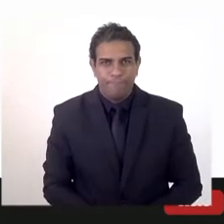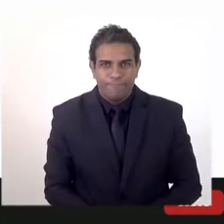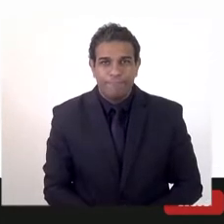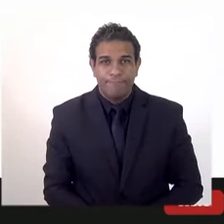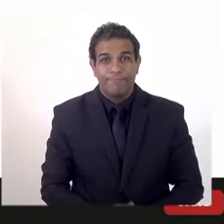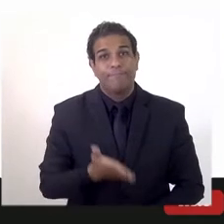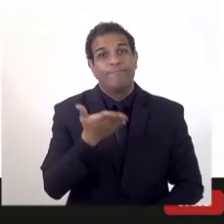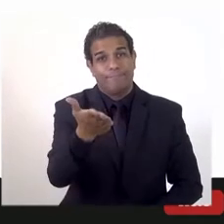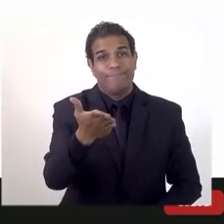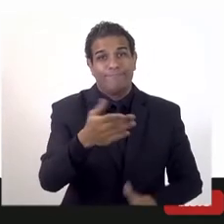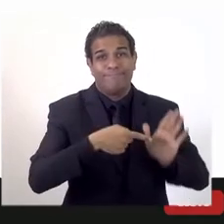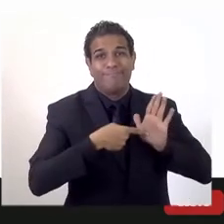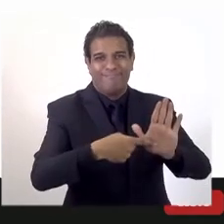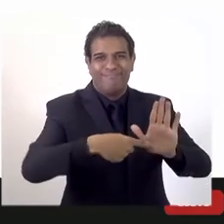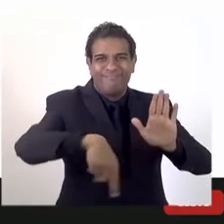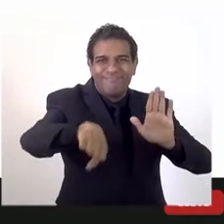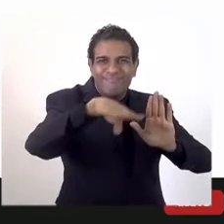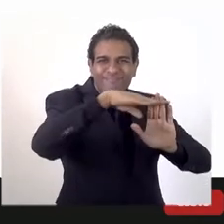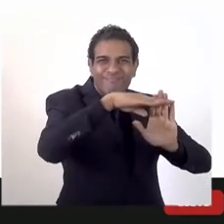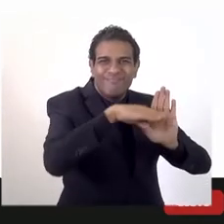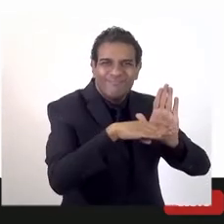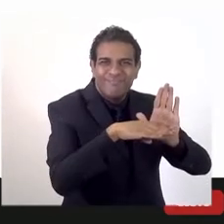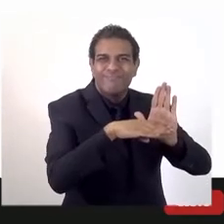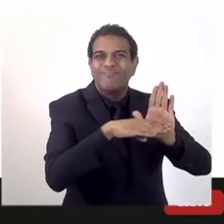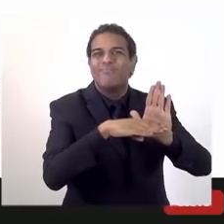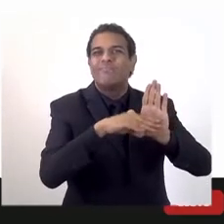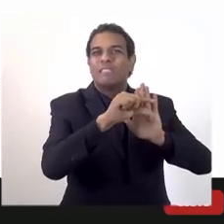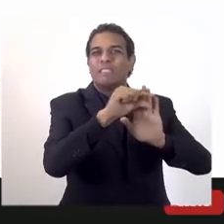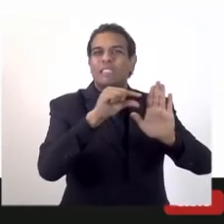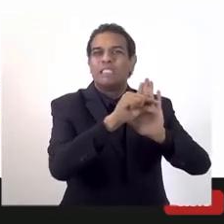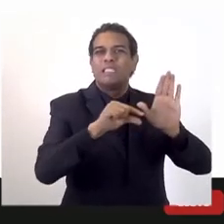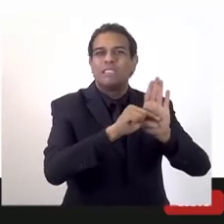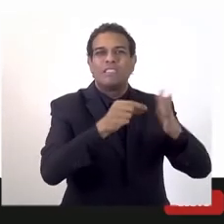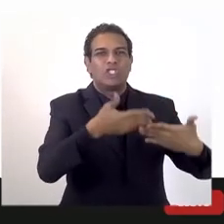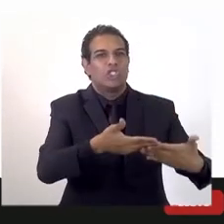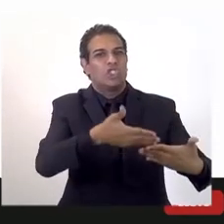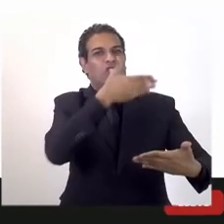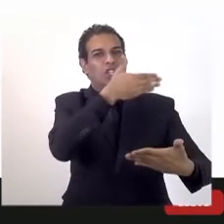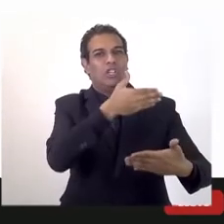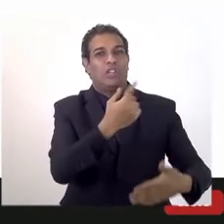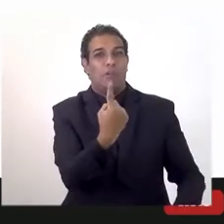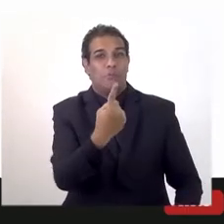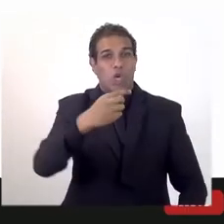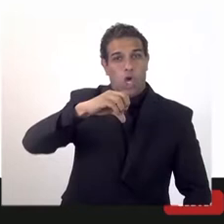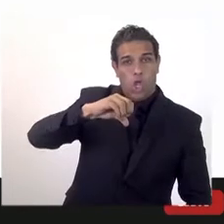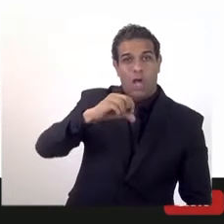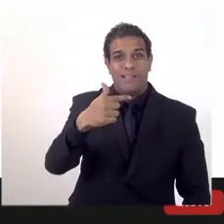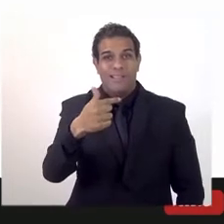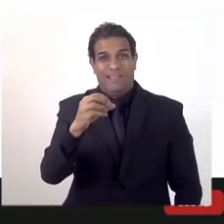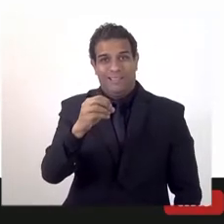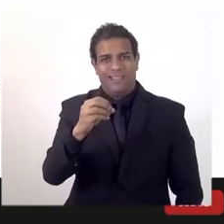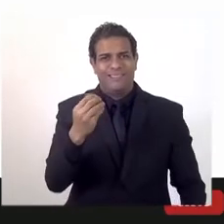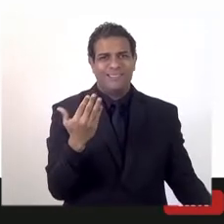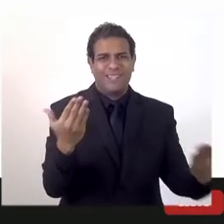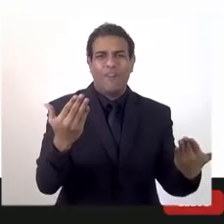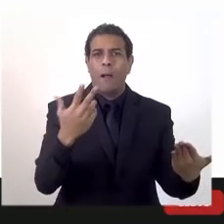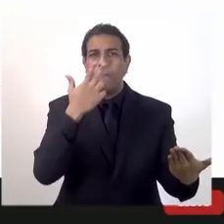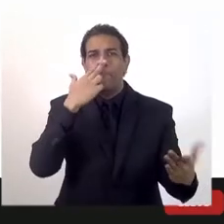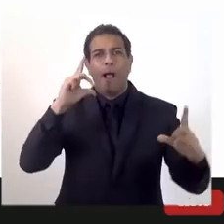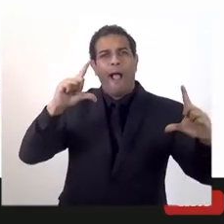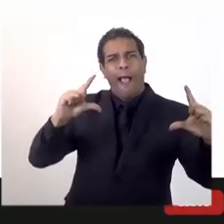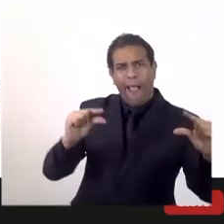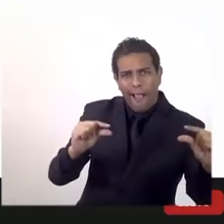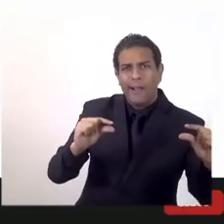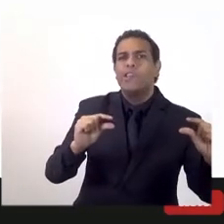Quer dizer, reforçando o eu tinha dito, da década de 70 para cá, quando o Consolida estava chegando à capital, nós fomos à unidade da